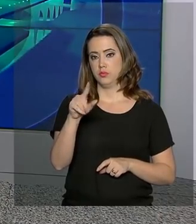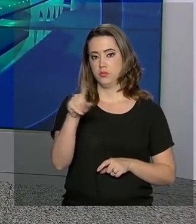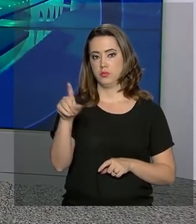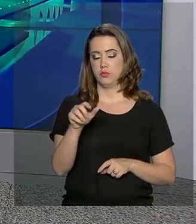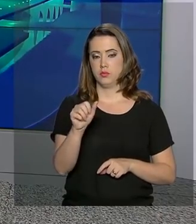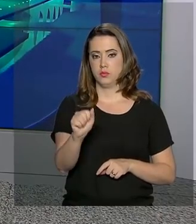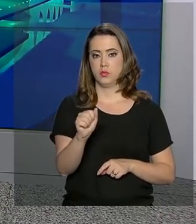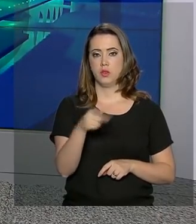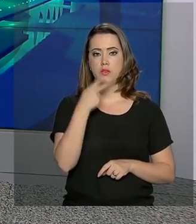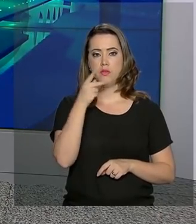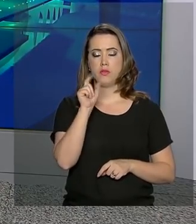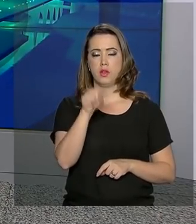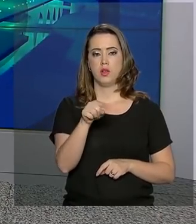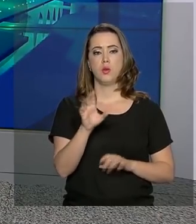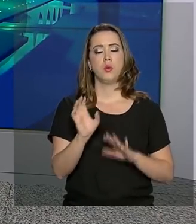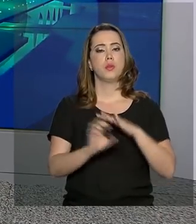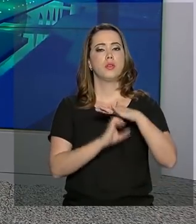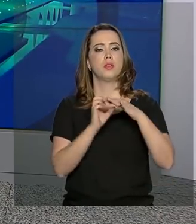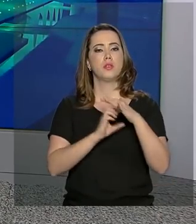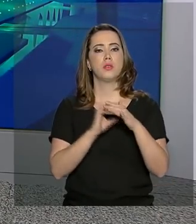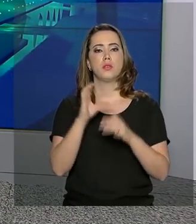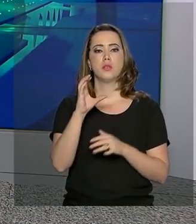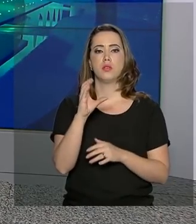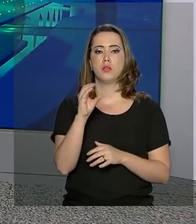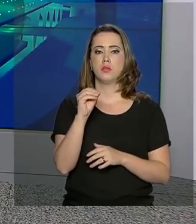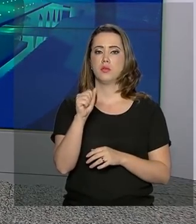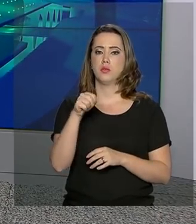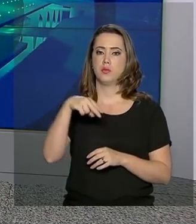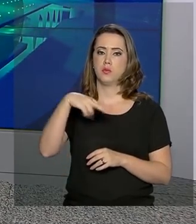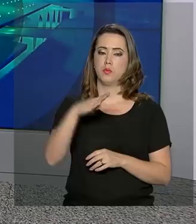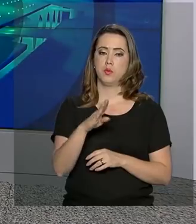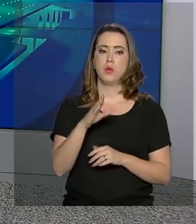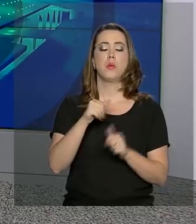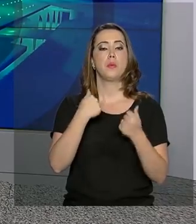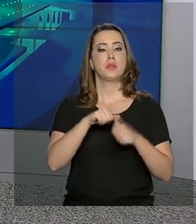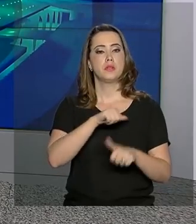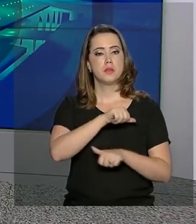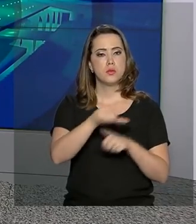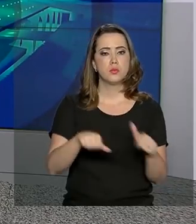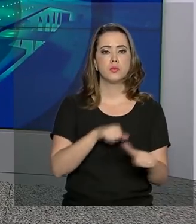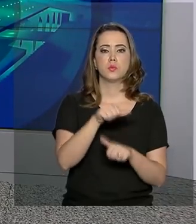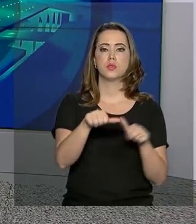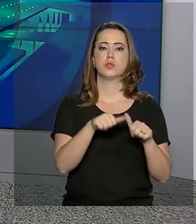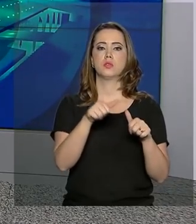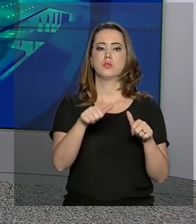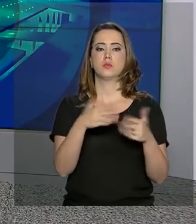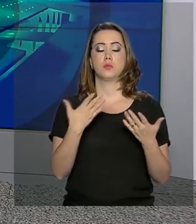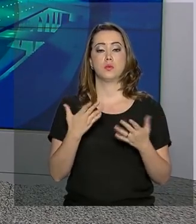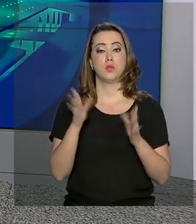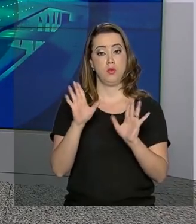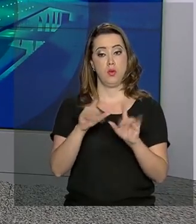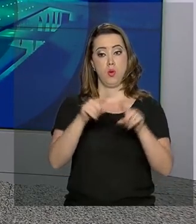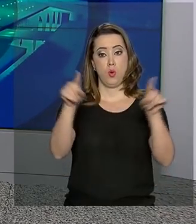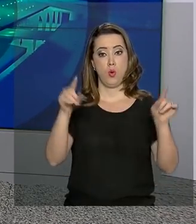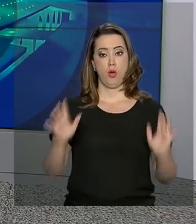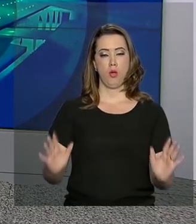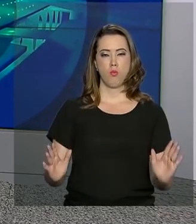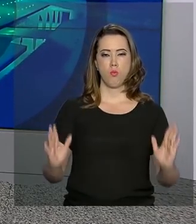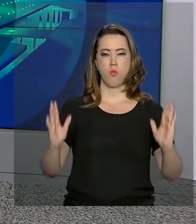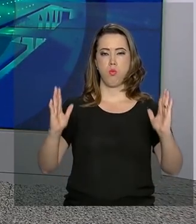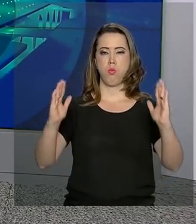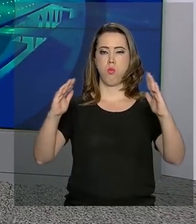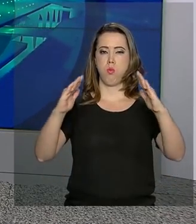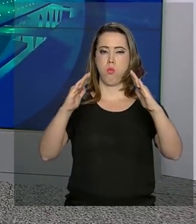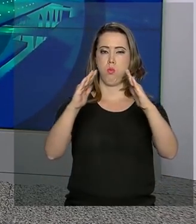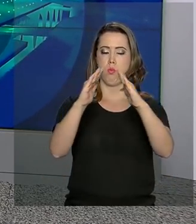Cristina, disse que a Companhia Nacional de Abastecimento vai passar por um processo de reestruturação com a venda de